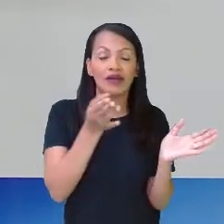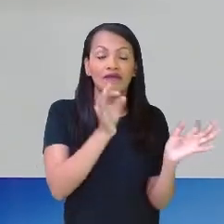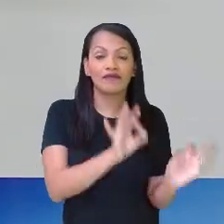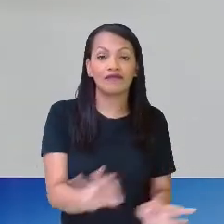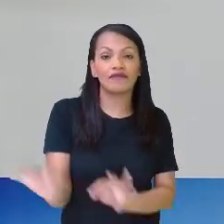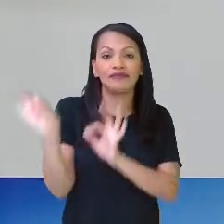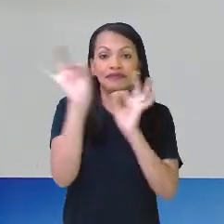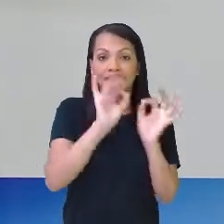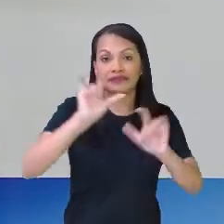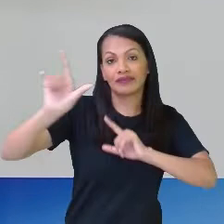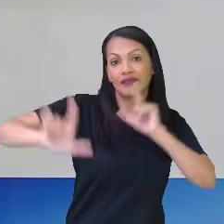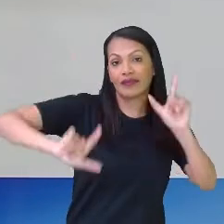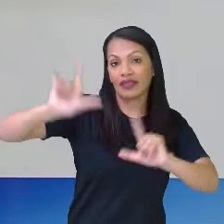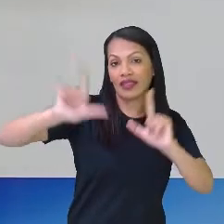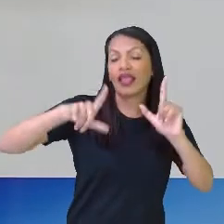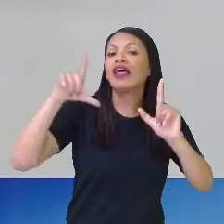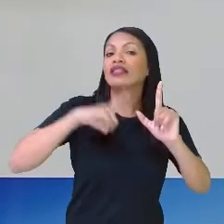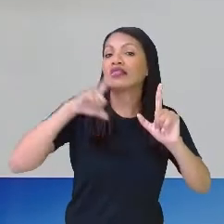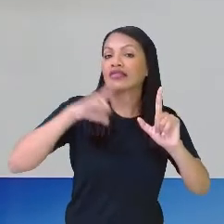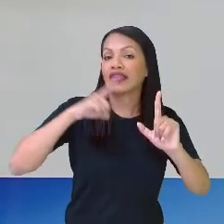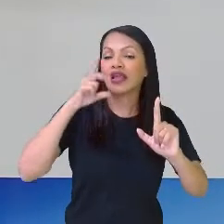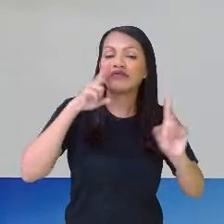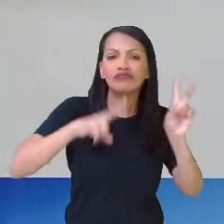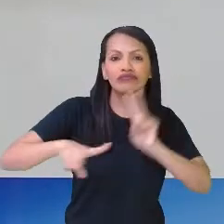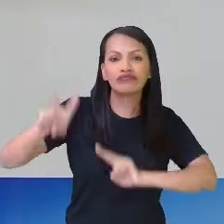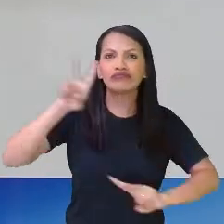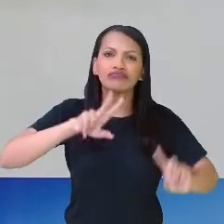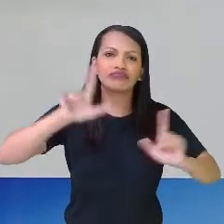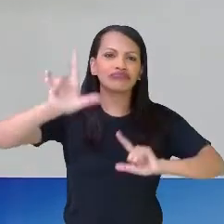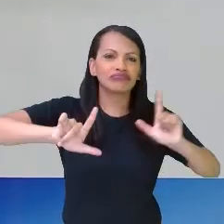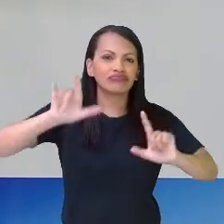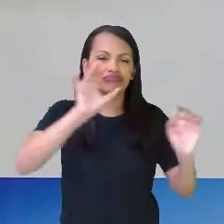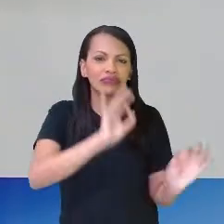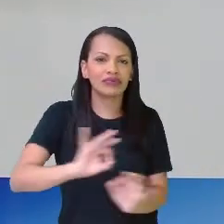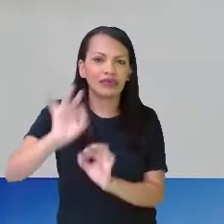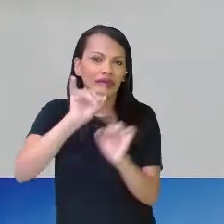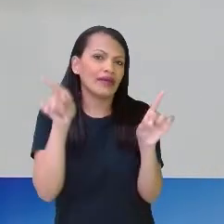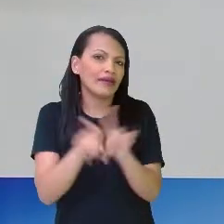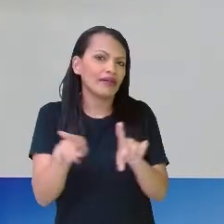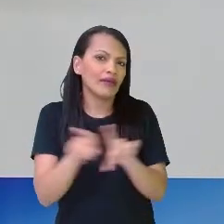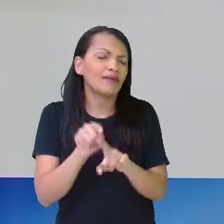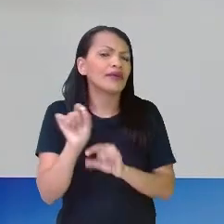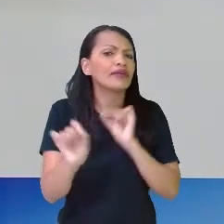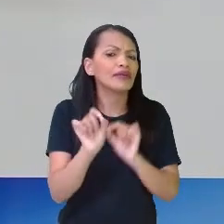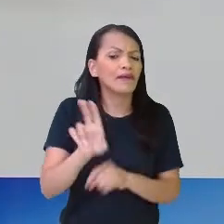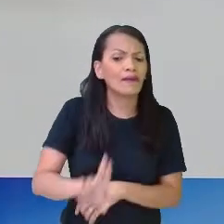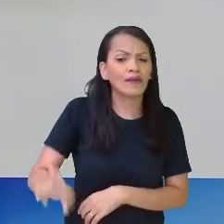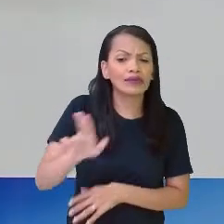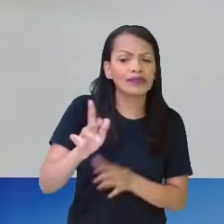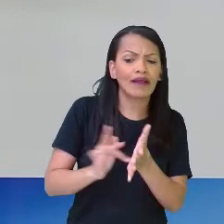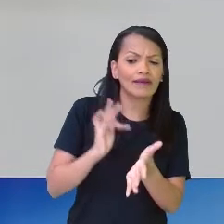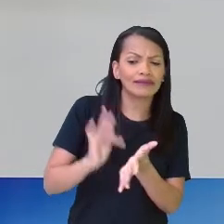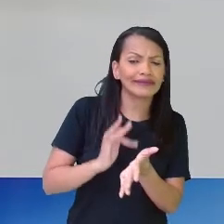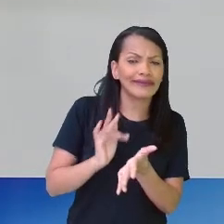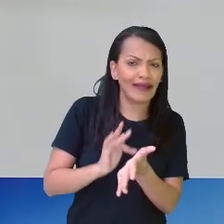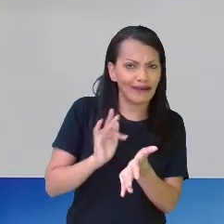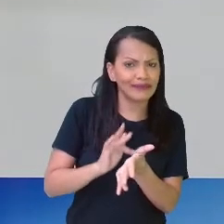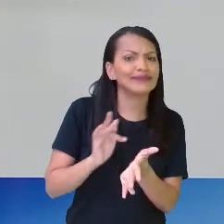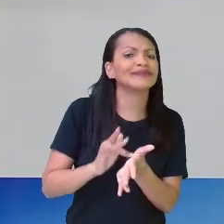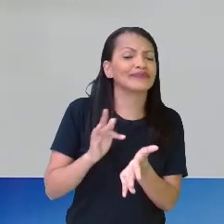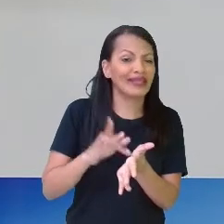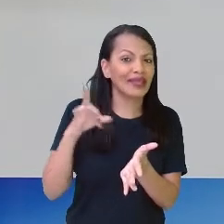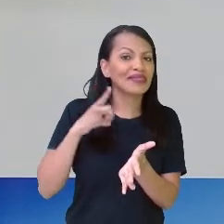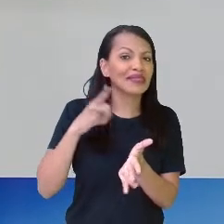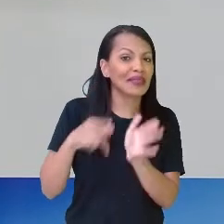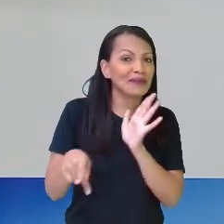TV, né? Muita gente assiste aí pela TV, mas você pode também estar usando o seu tablet, né? Tem lá o